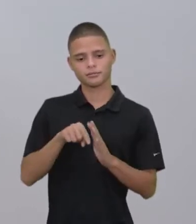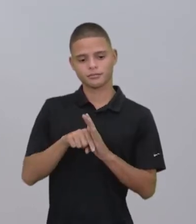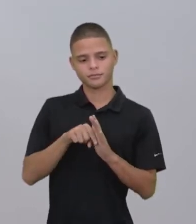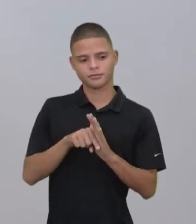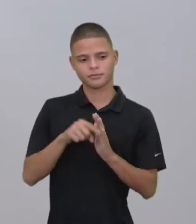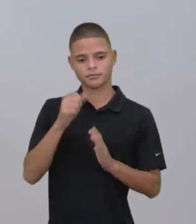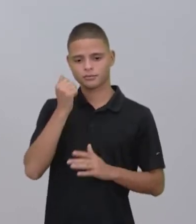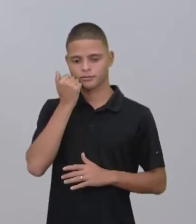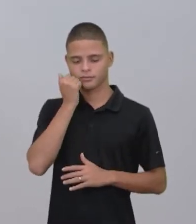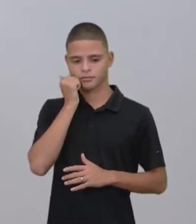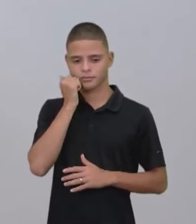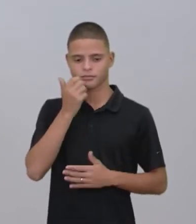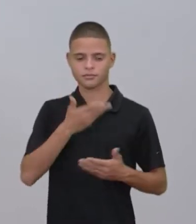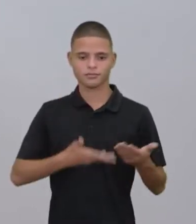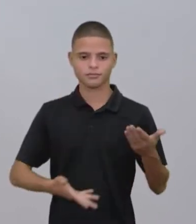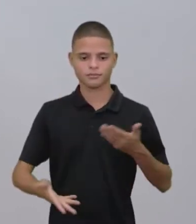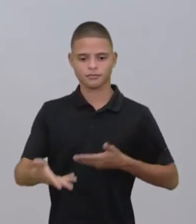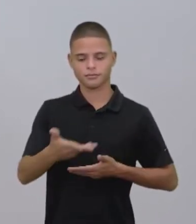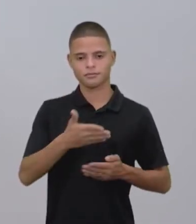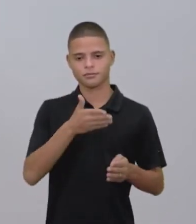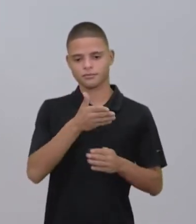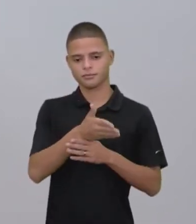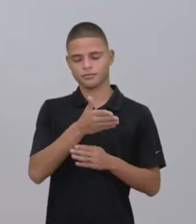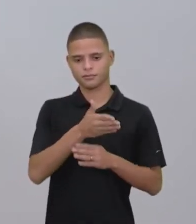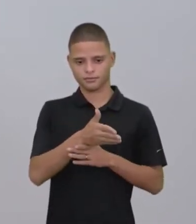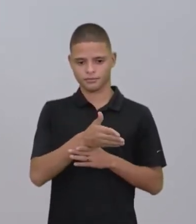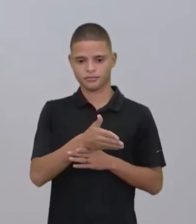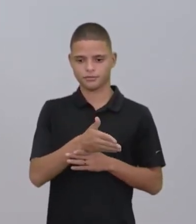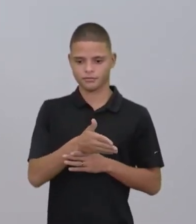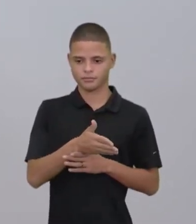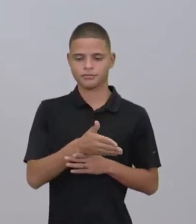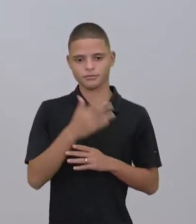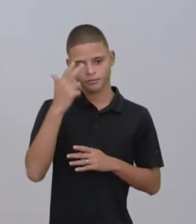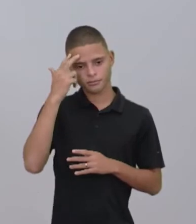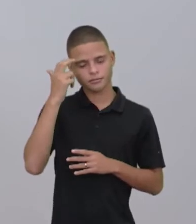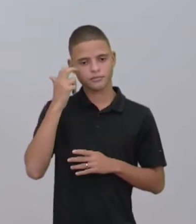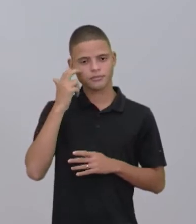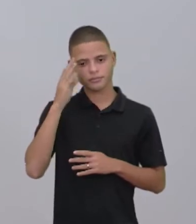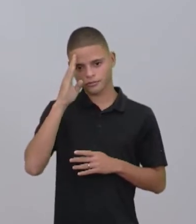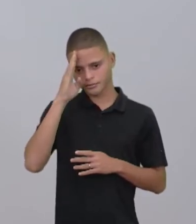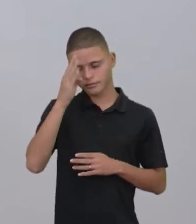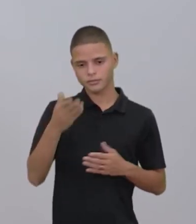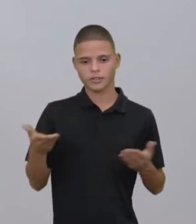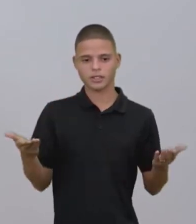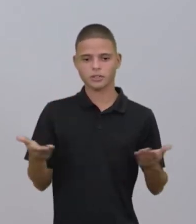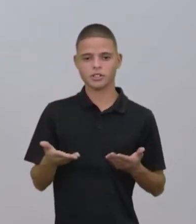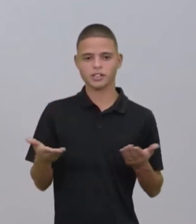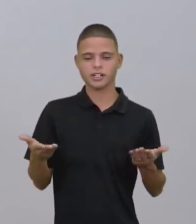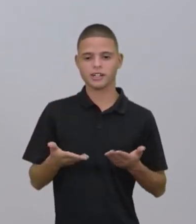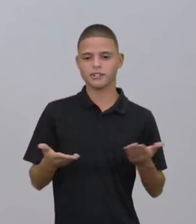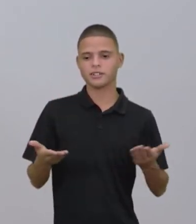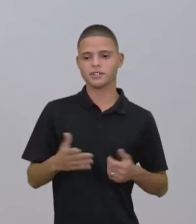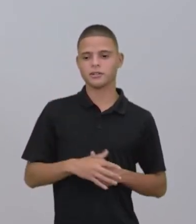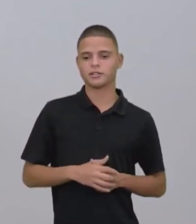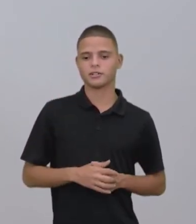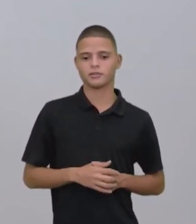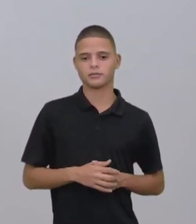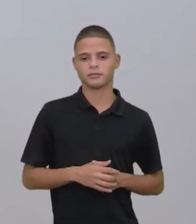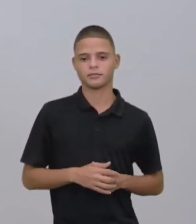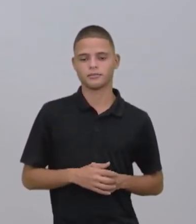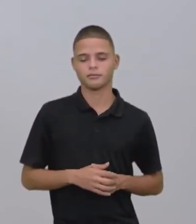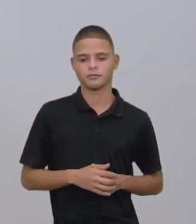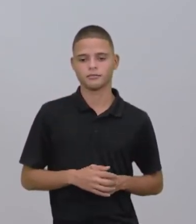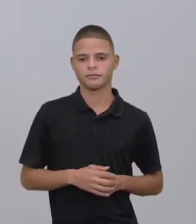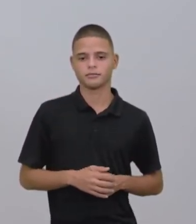científica, mediação e intervenção sociocultural. E, principalmente hoje, né, a gente vai pensar, né, e ver bastante